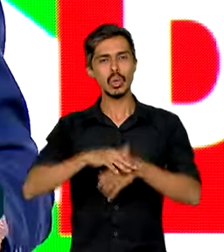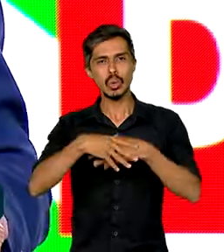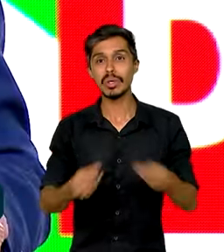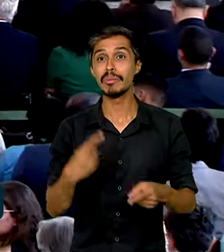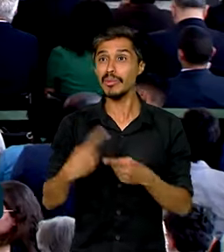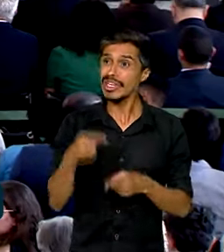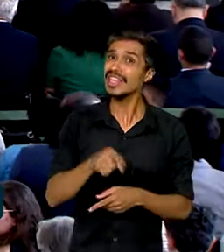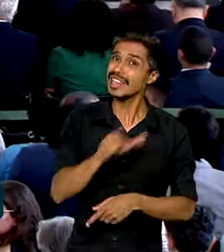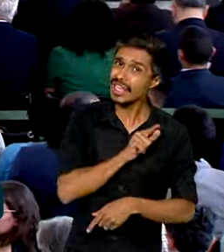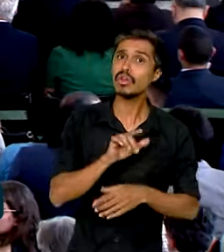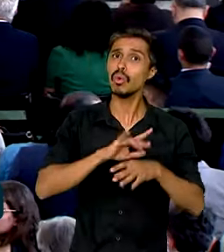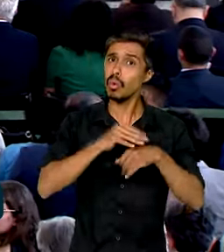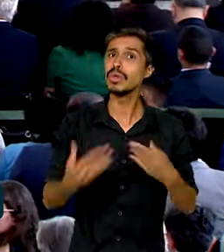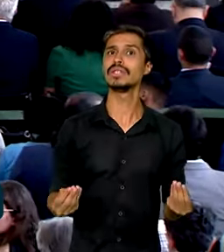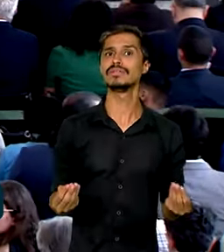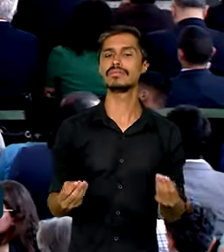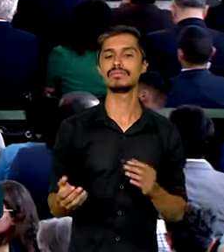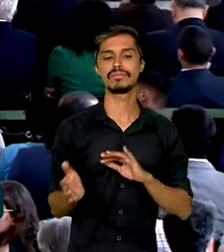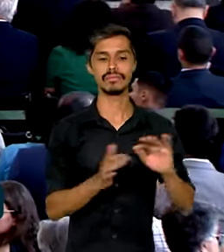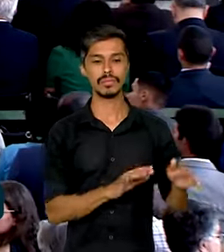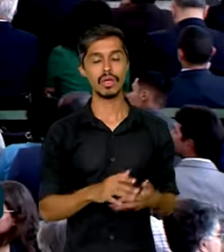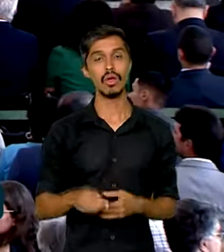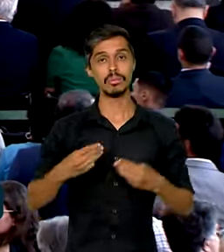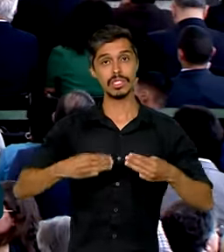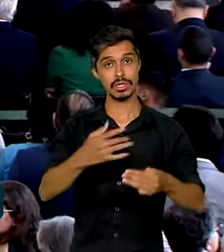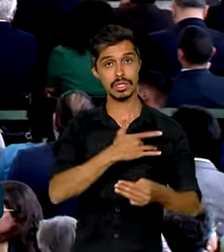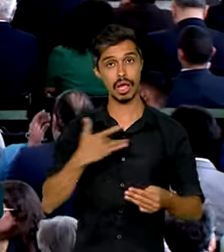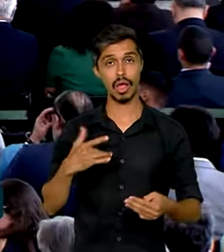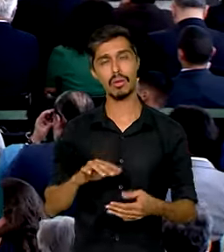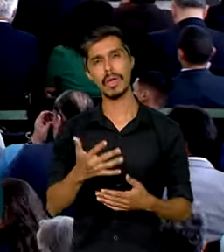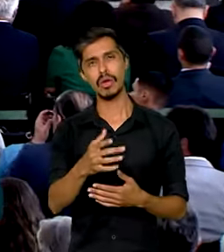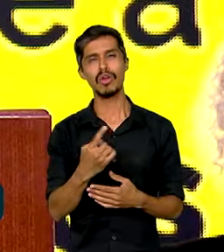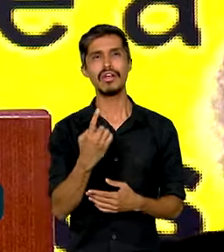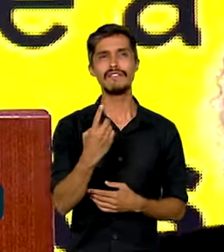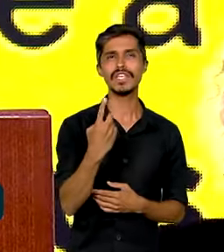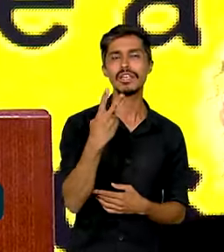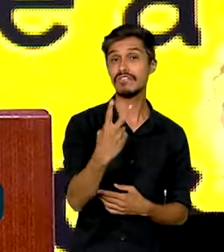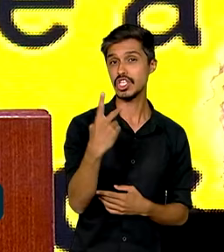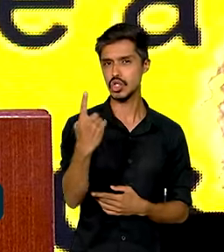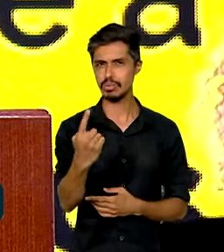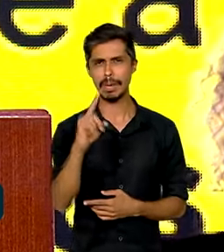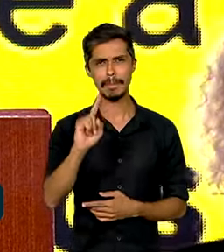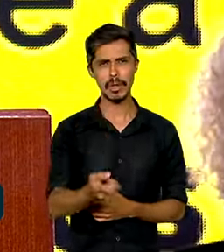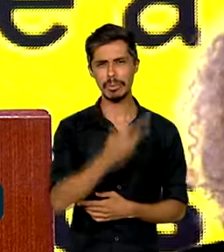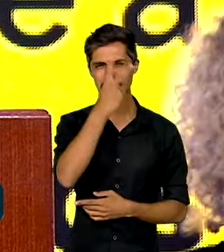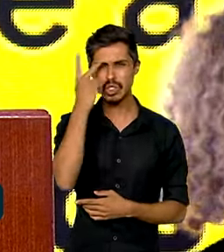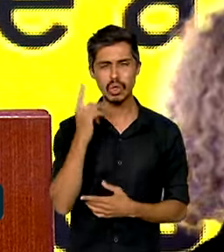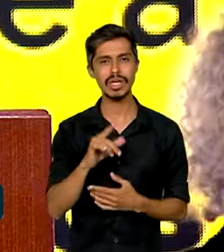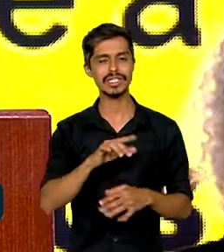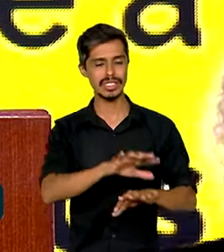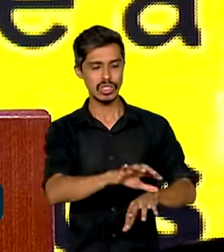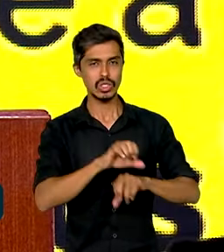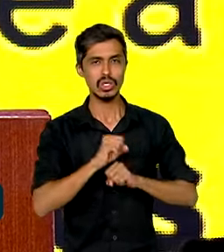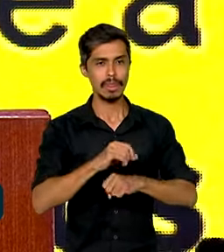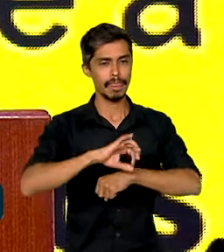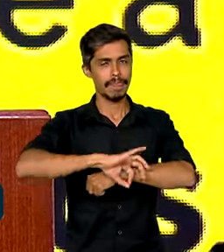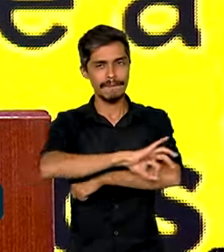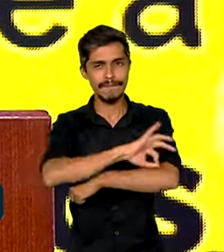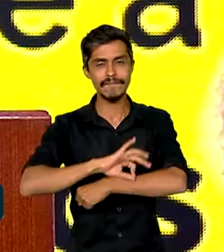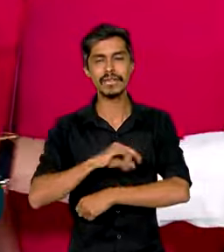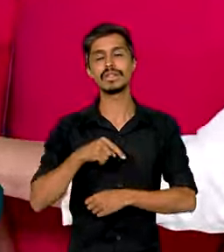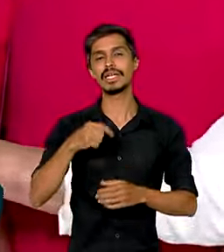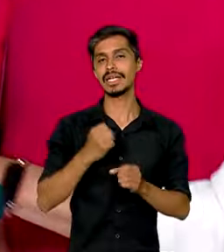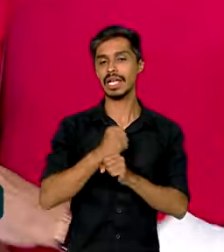que tem cura. Segundo o Ministério da Saúde, em média, 21 mil pessoas são diagnosticadas com ranceníase por ano no